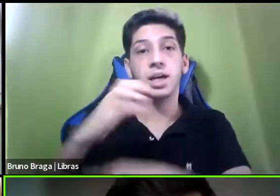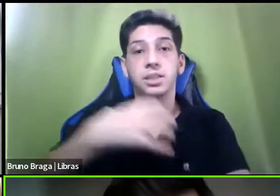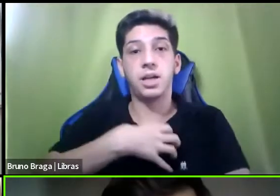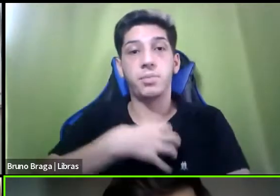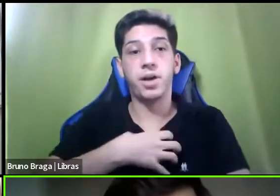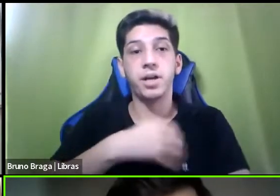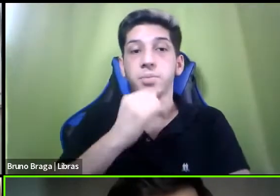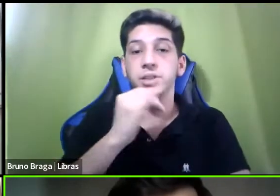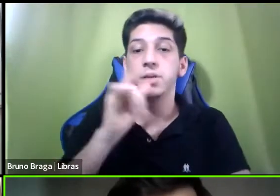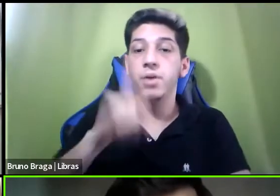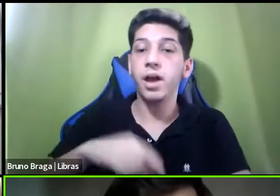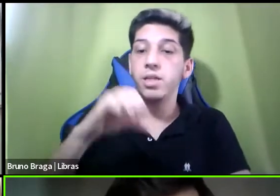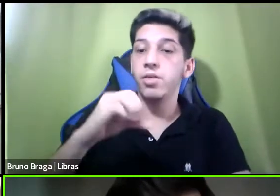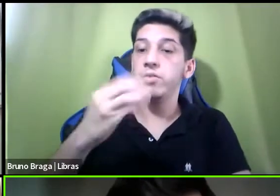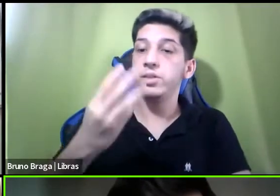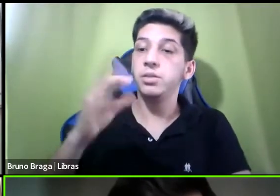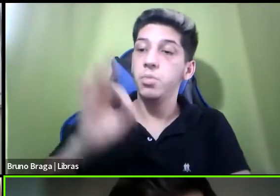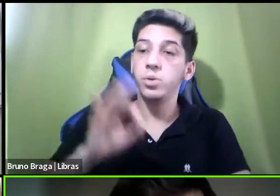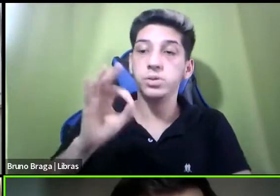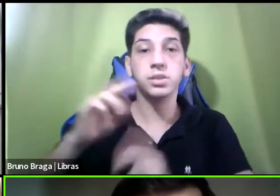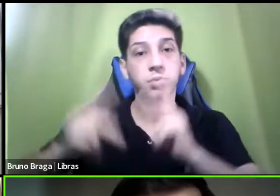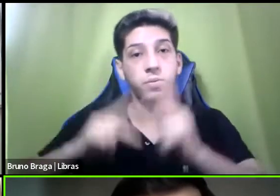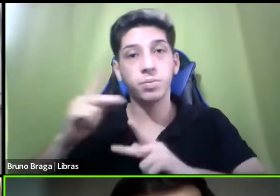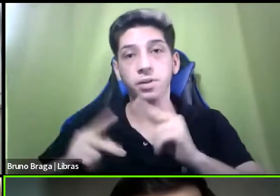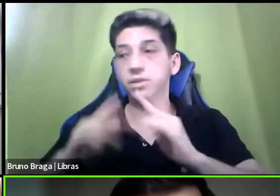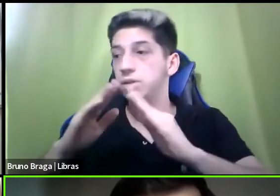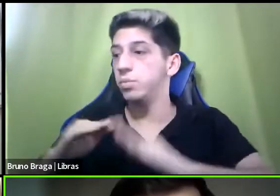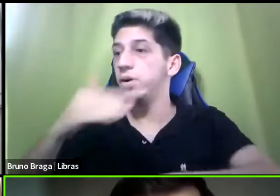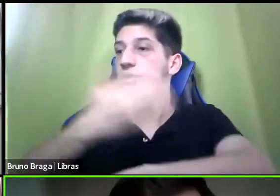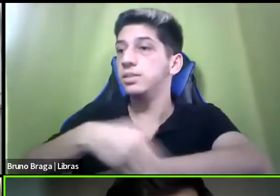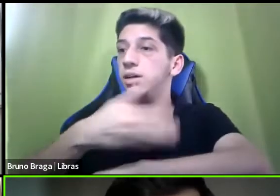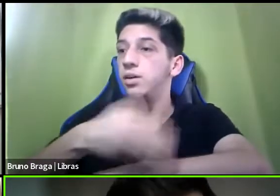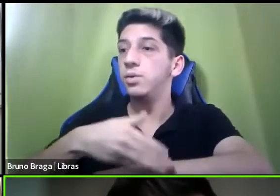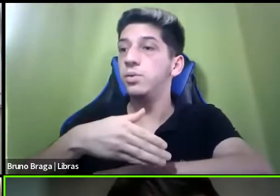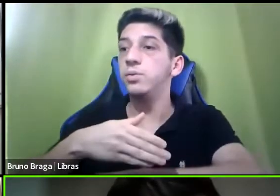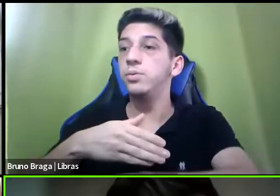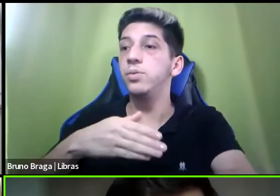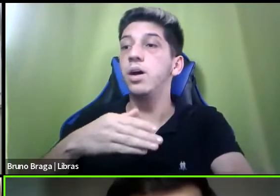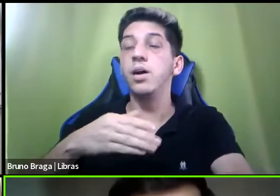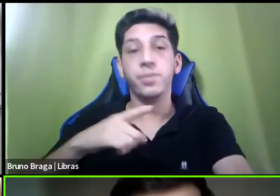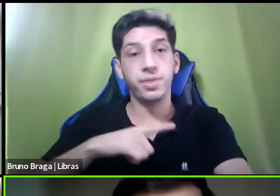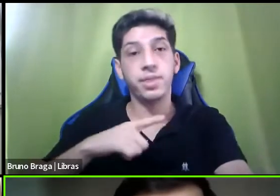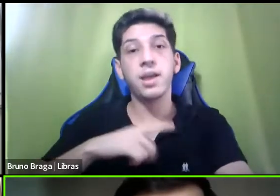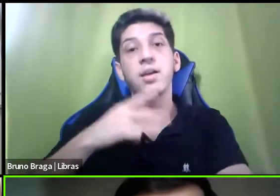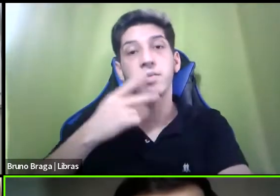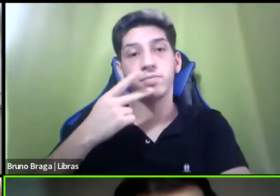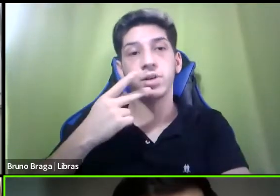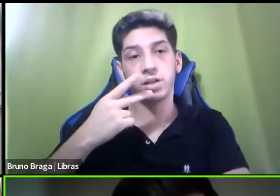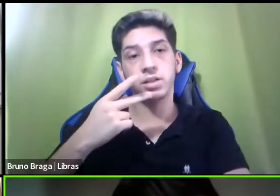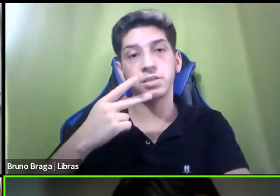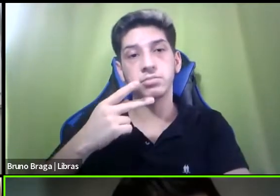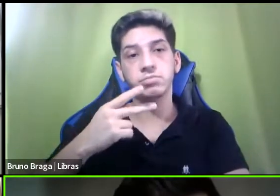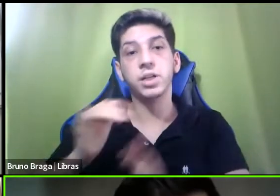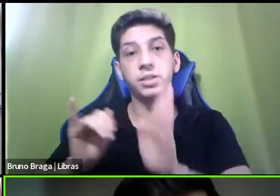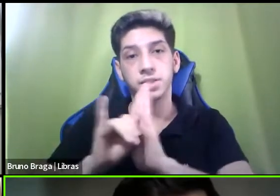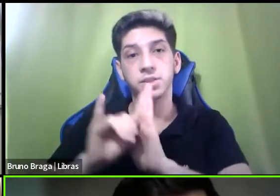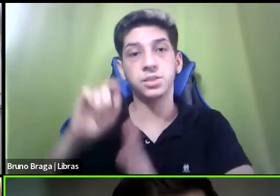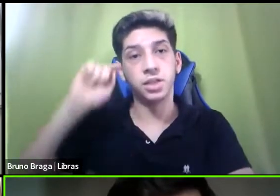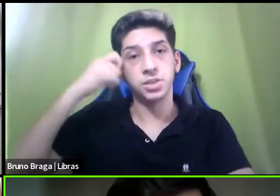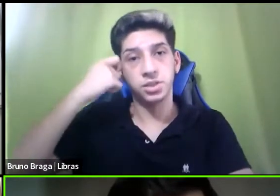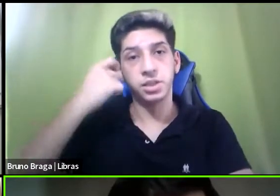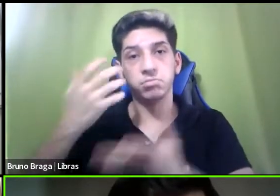% da população em situação de rua se declara negra